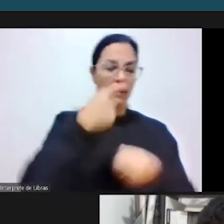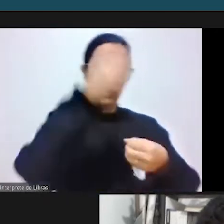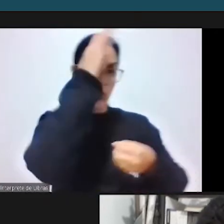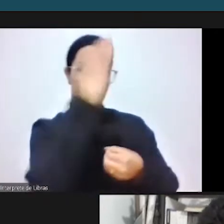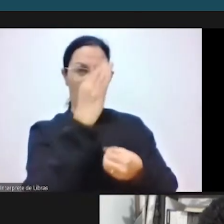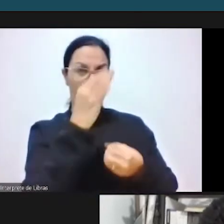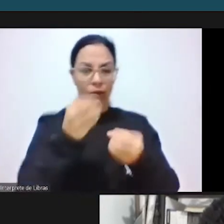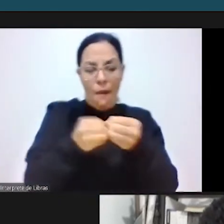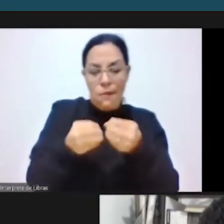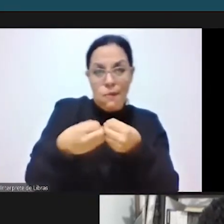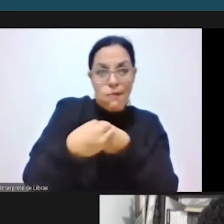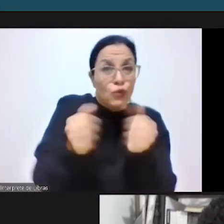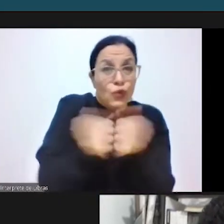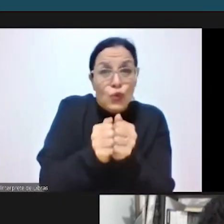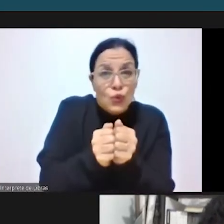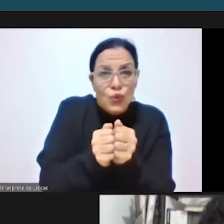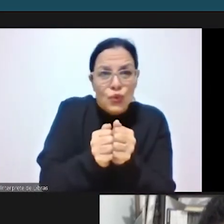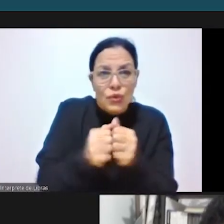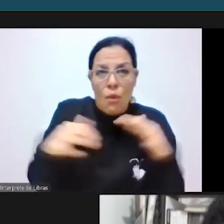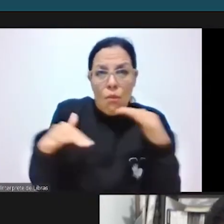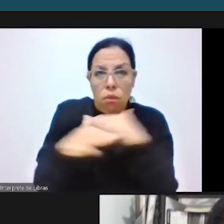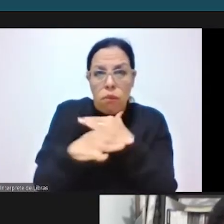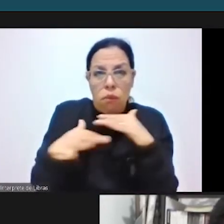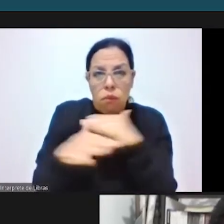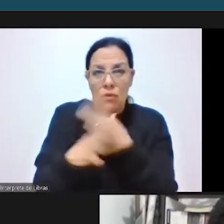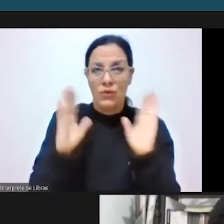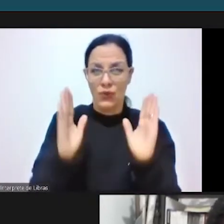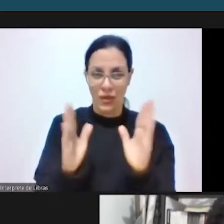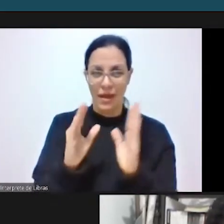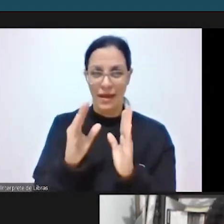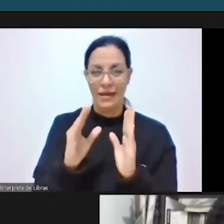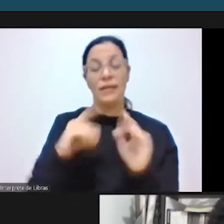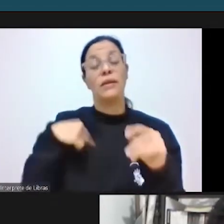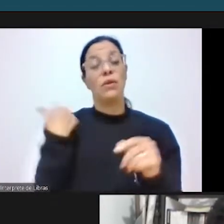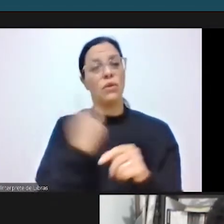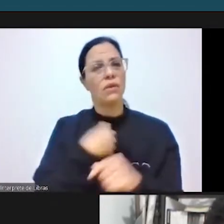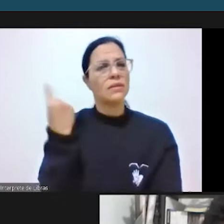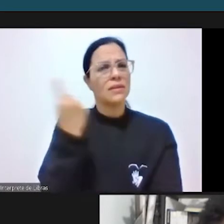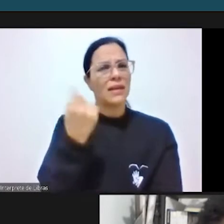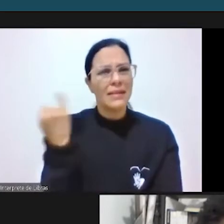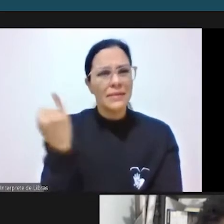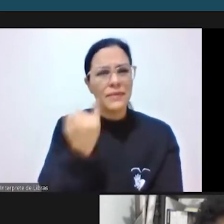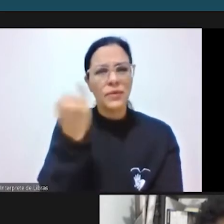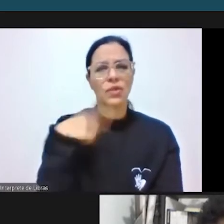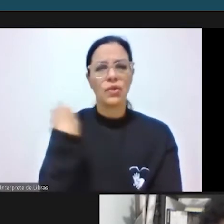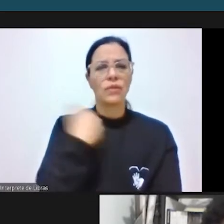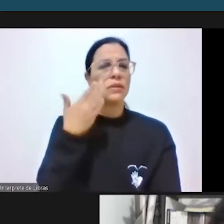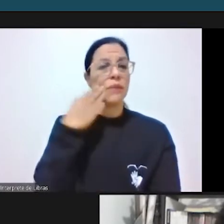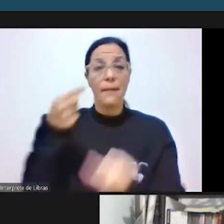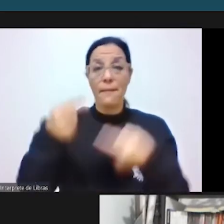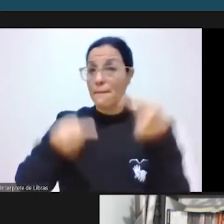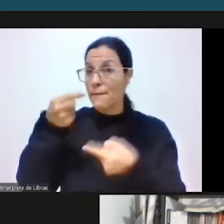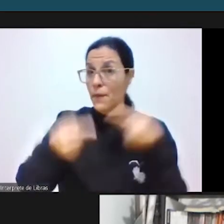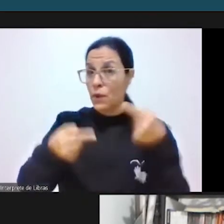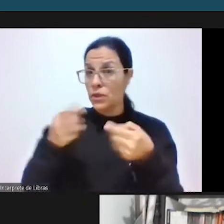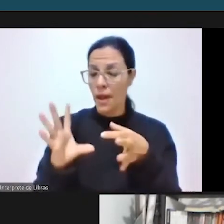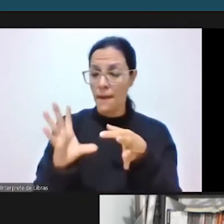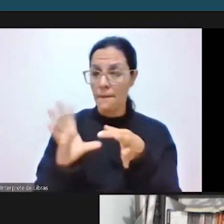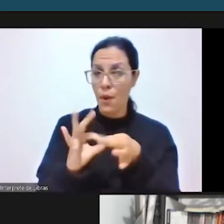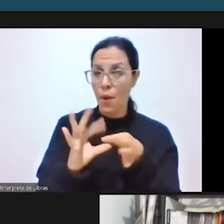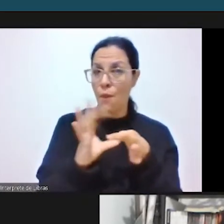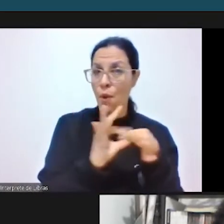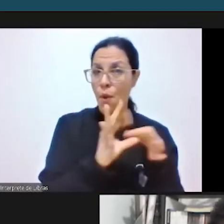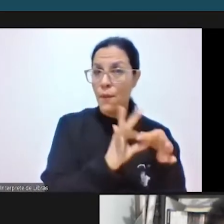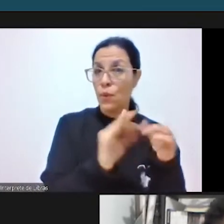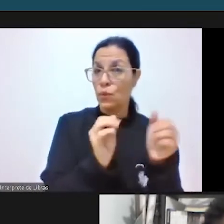Já existe essa conurbação e é importantíssimo que a gente tenha políticas públicas integradas de saúde,